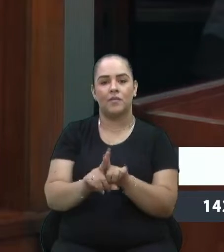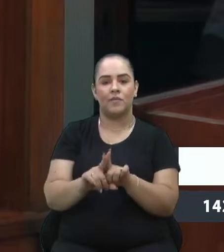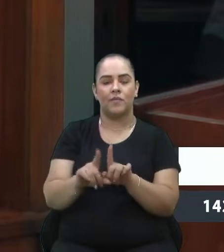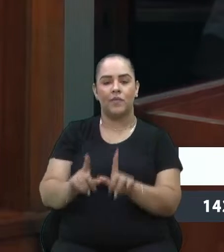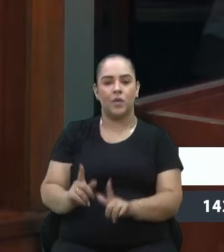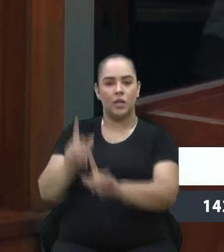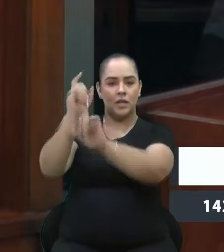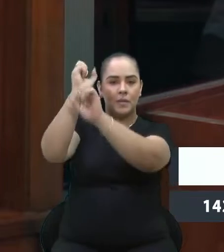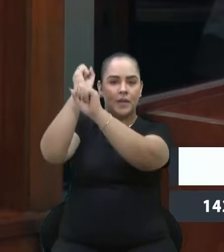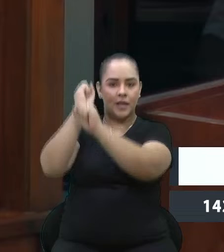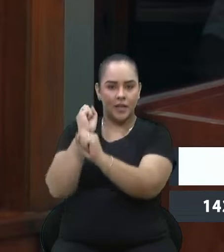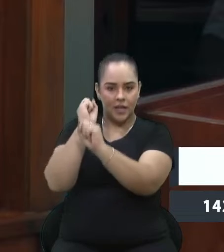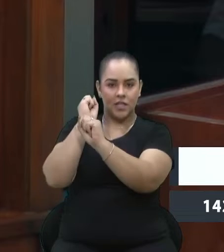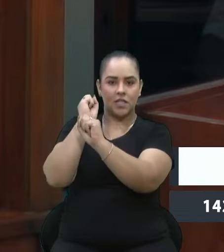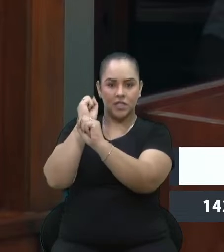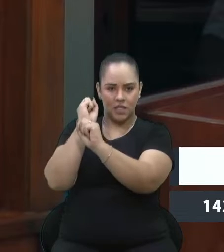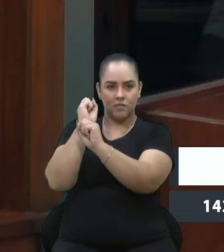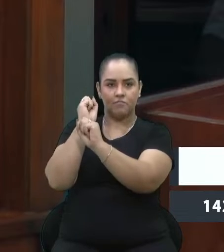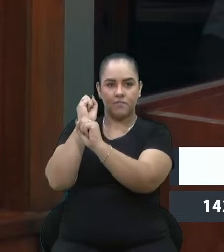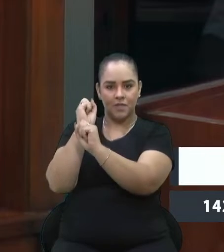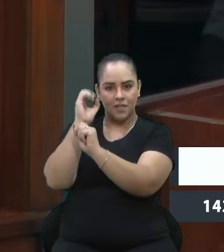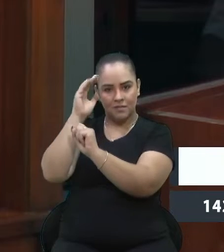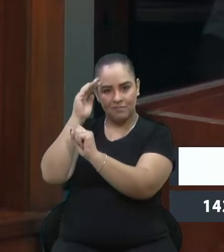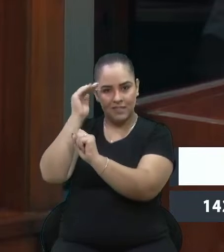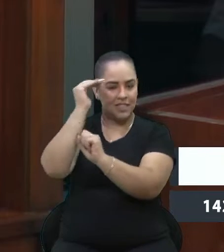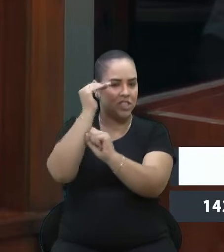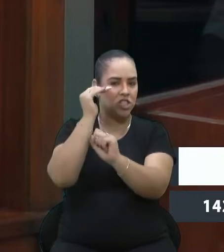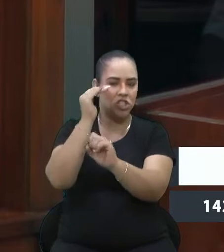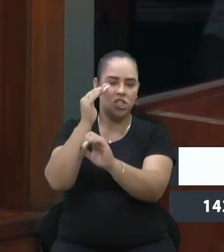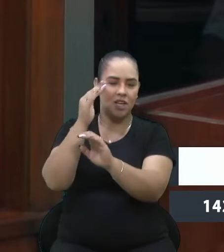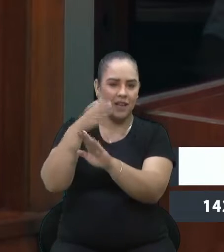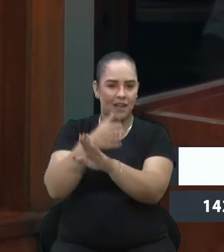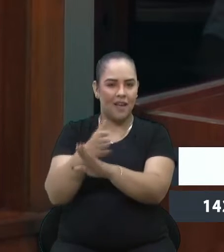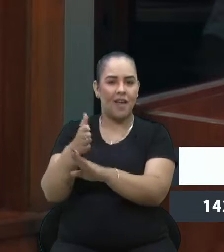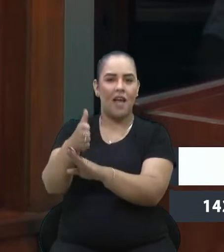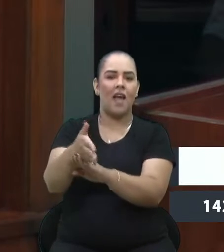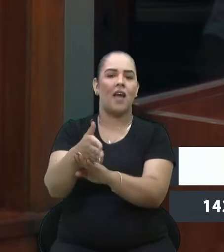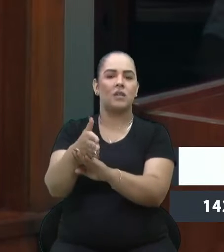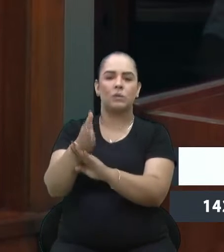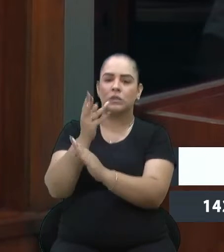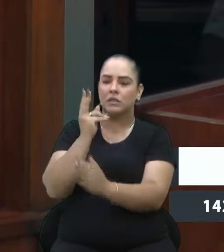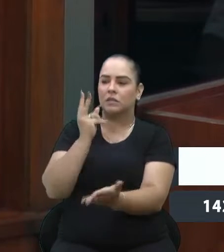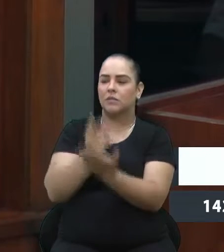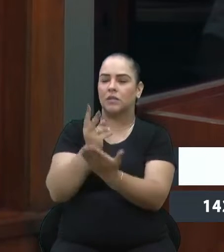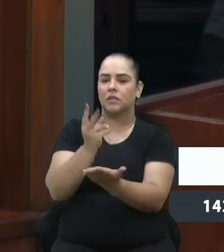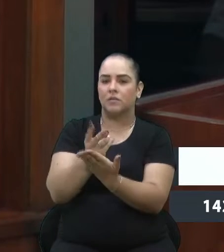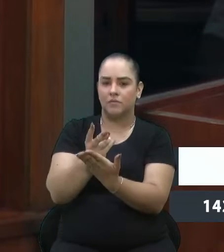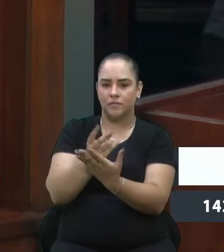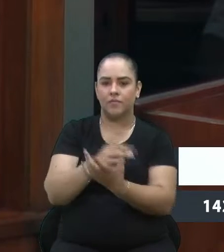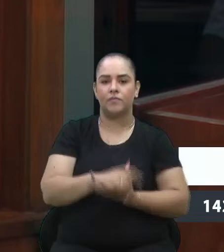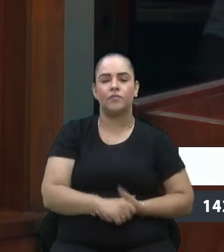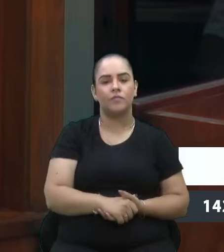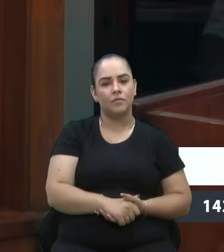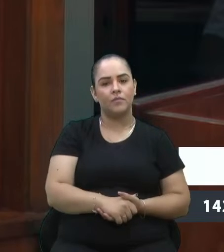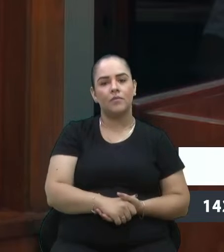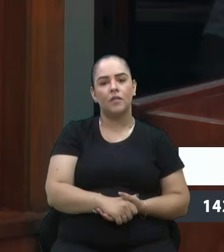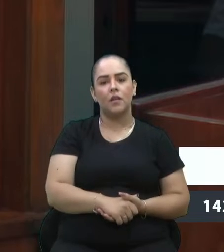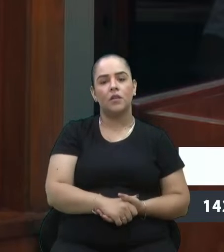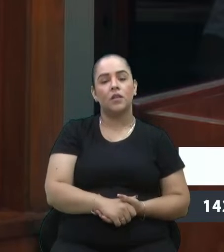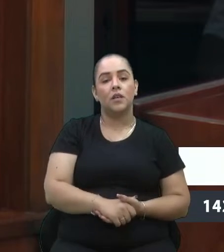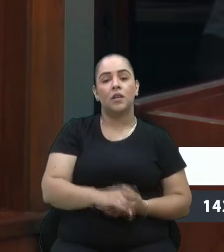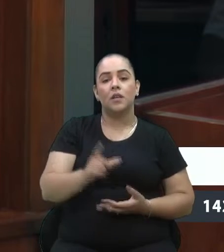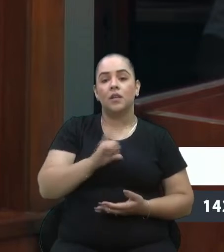que aqui chegaram, das dificuldades que passaram. E cada edição teve um fato